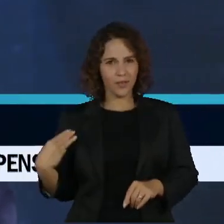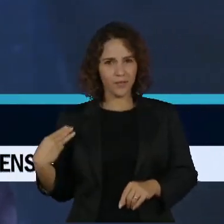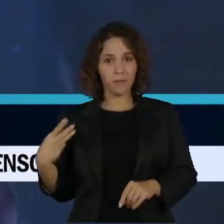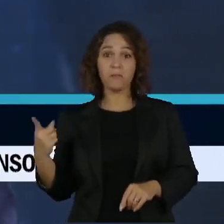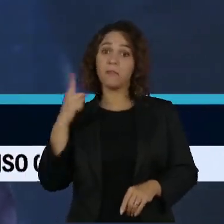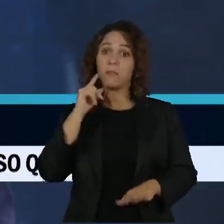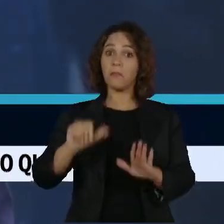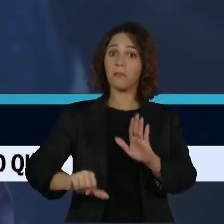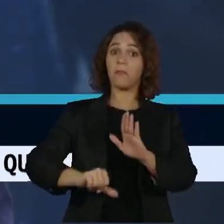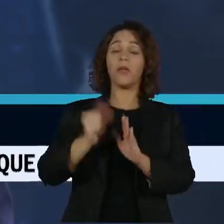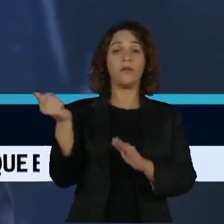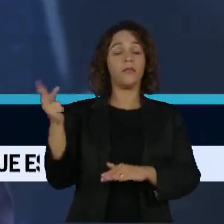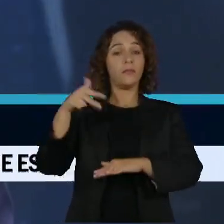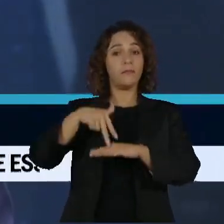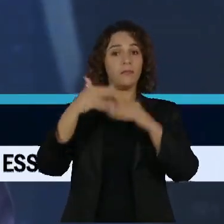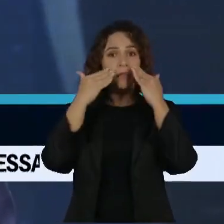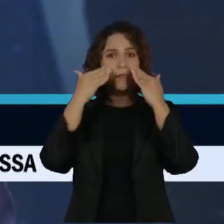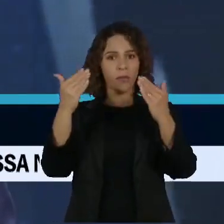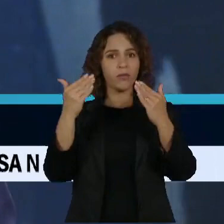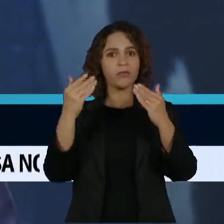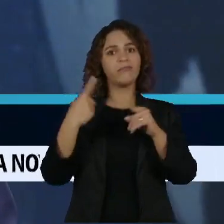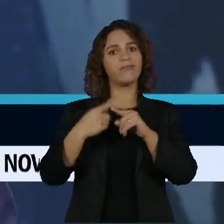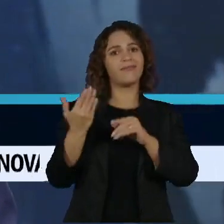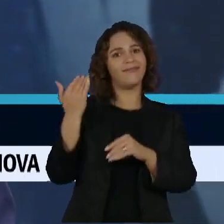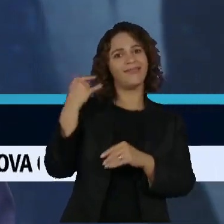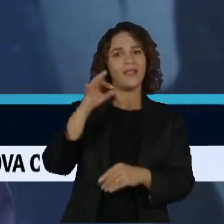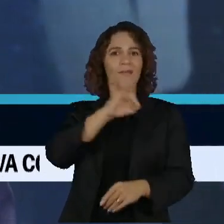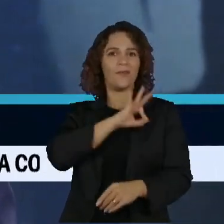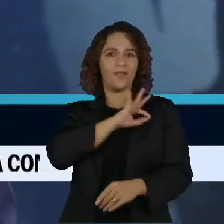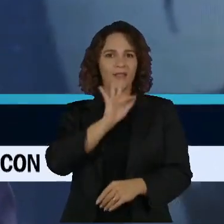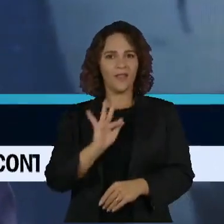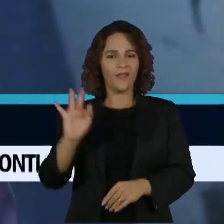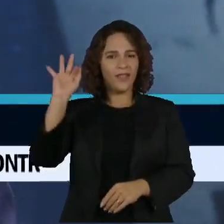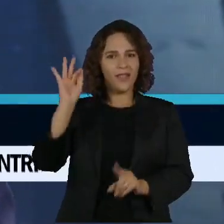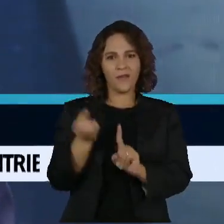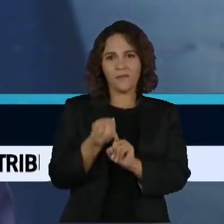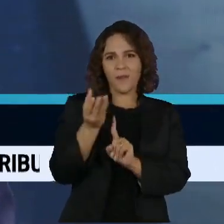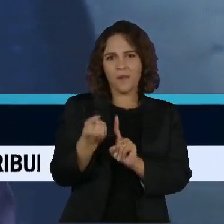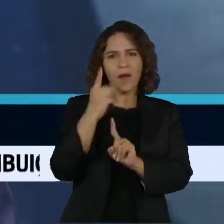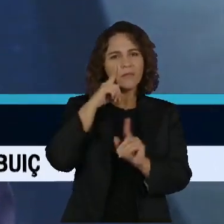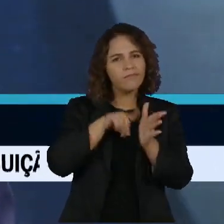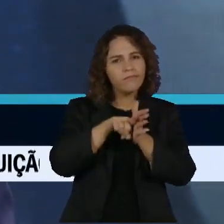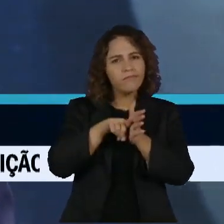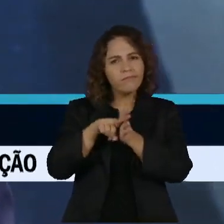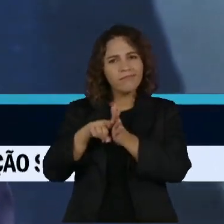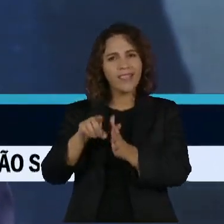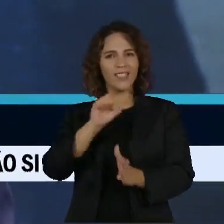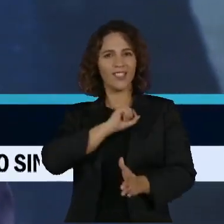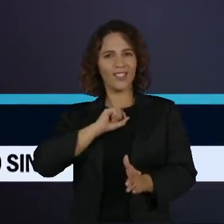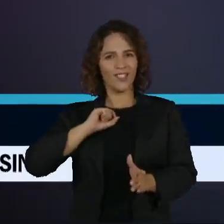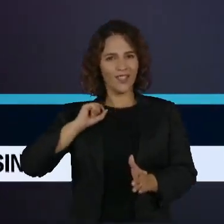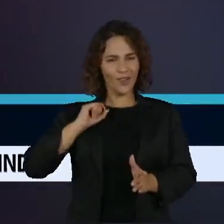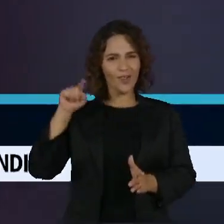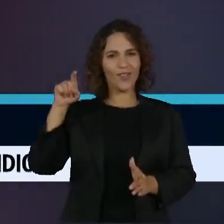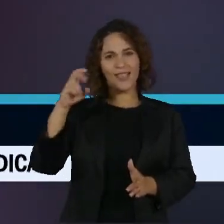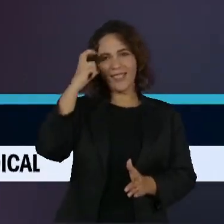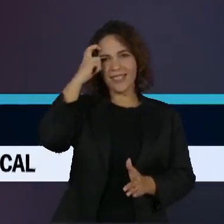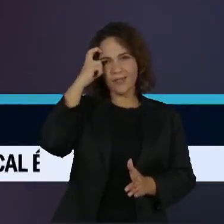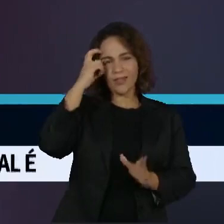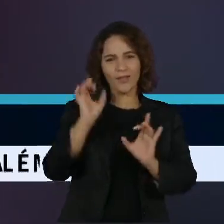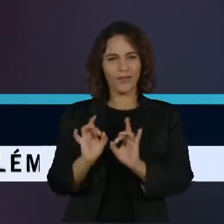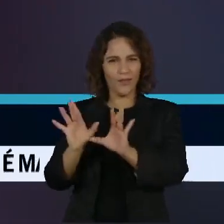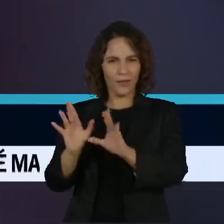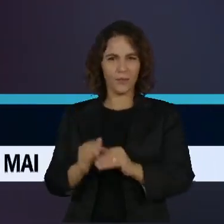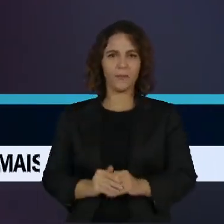primeira aparição pública do casal após o silêncio na Polícia Federal no inquérito que apura as joias sauditas. O